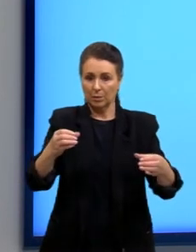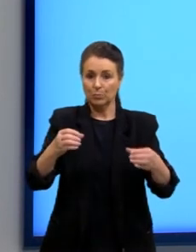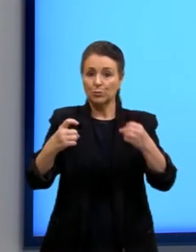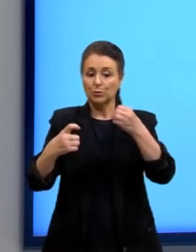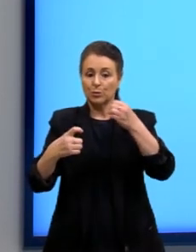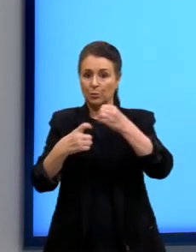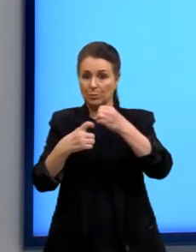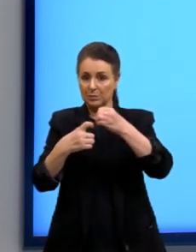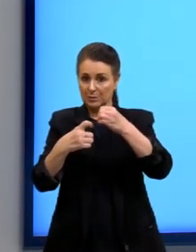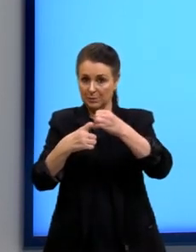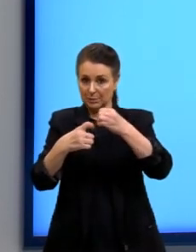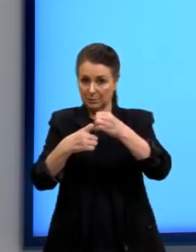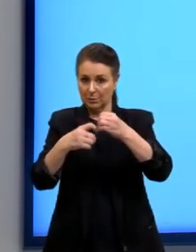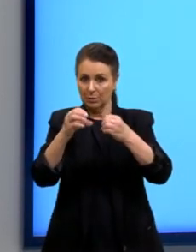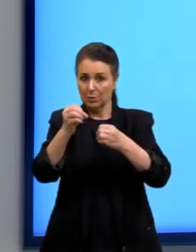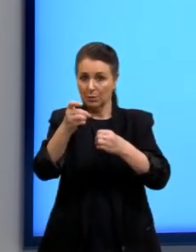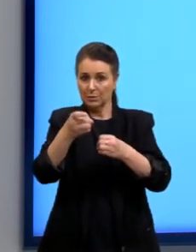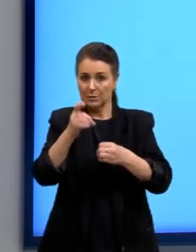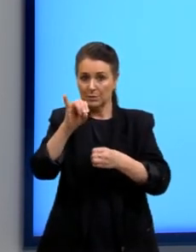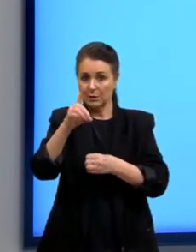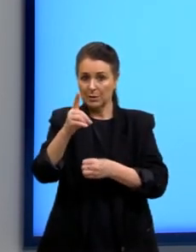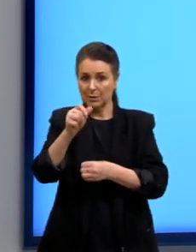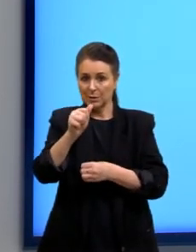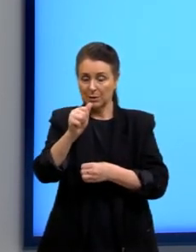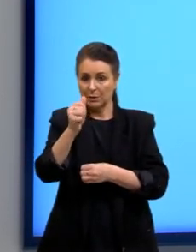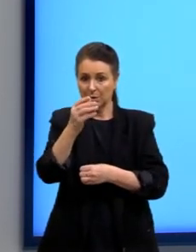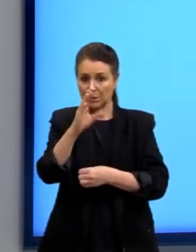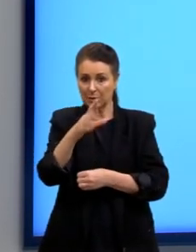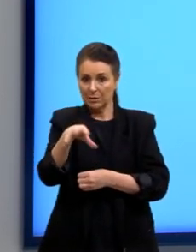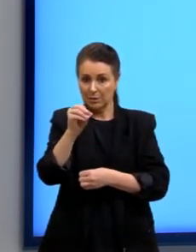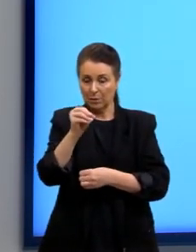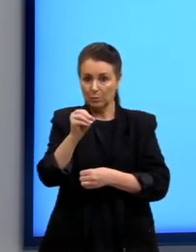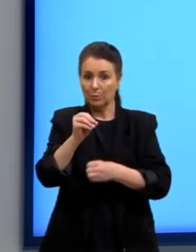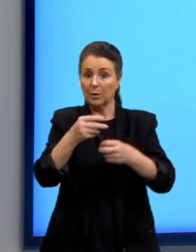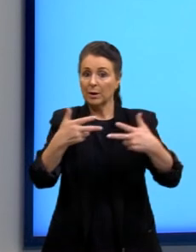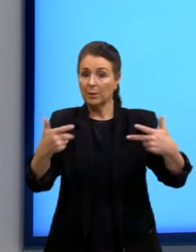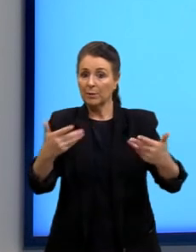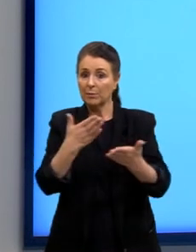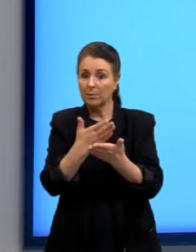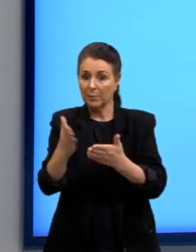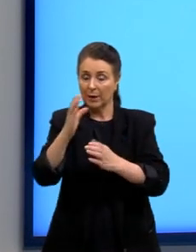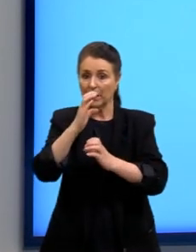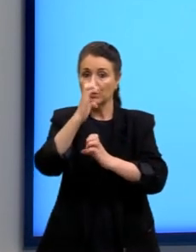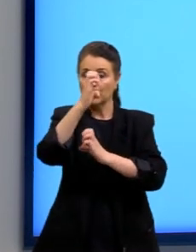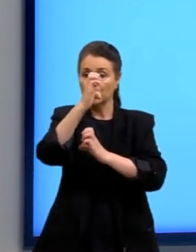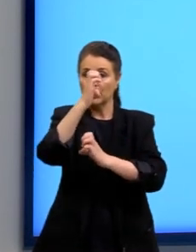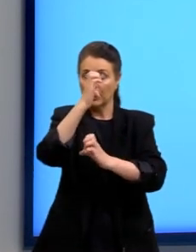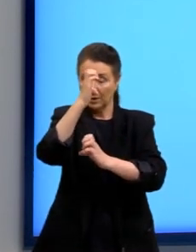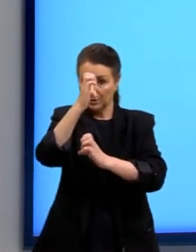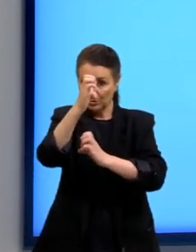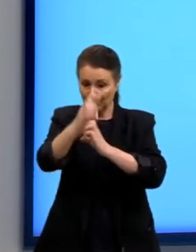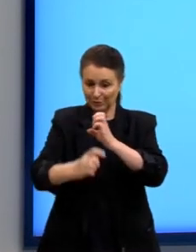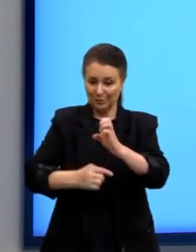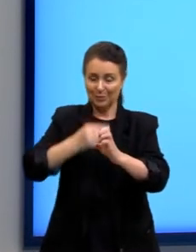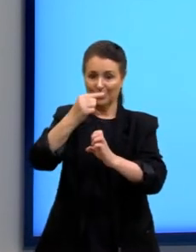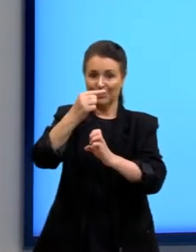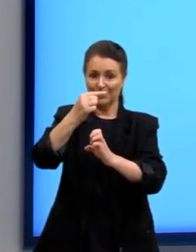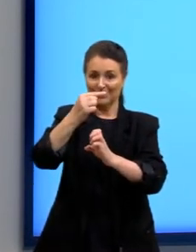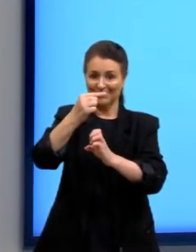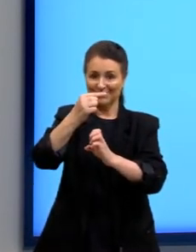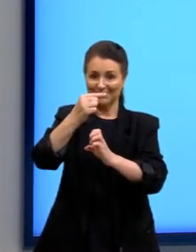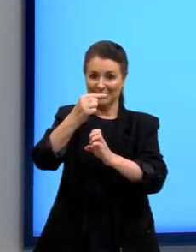onde vai ter o elemento que vai perder os elétrons né ele sofre a redução então eu vou ter um agente